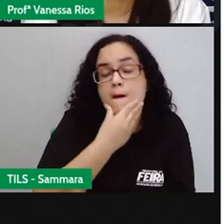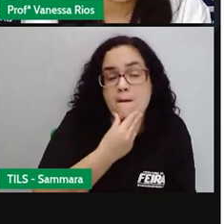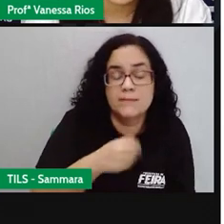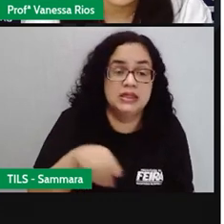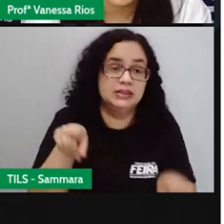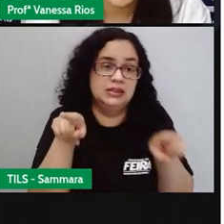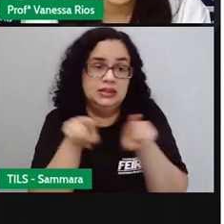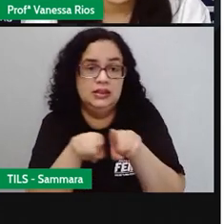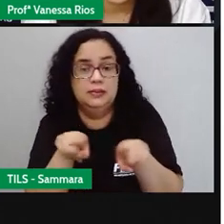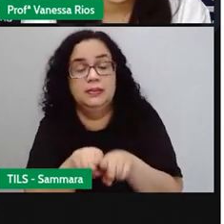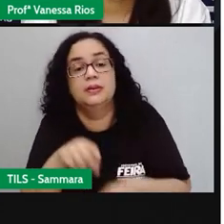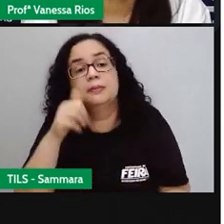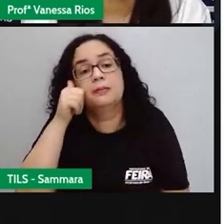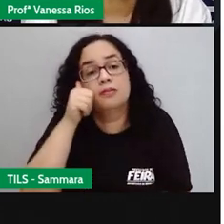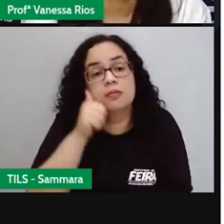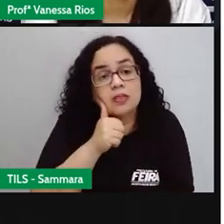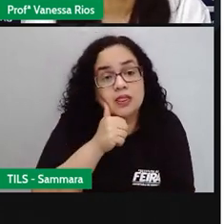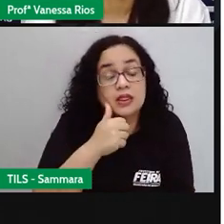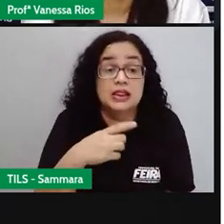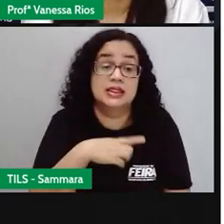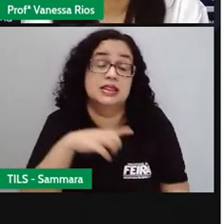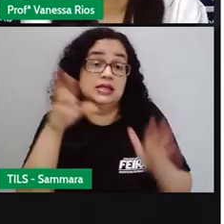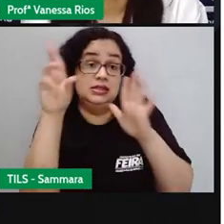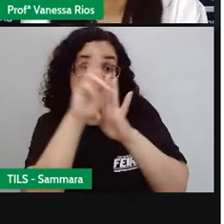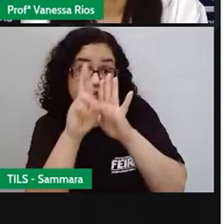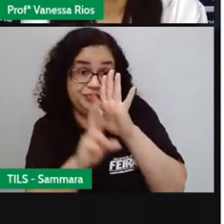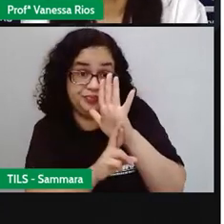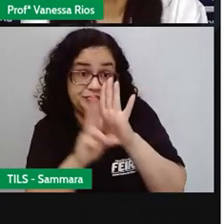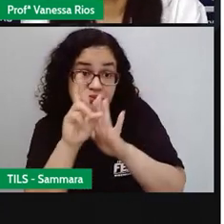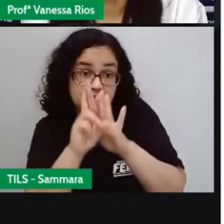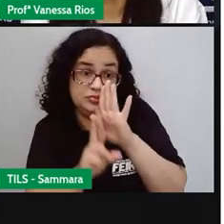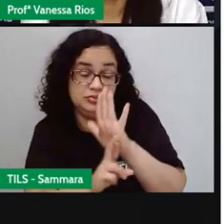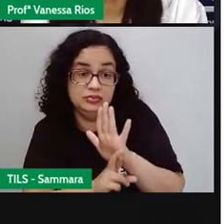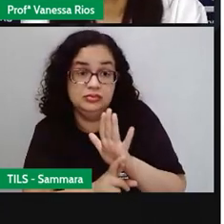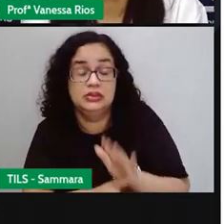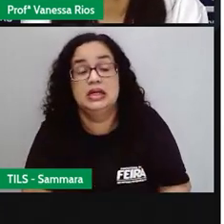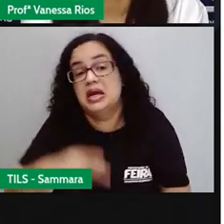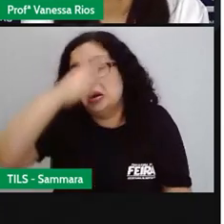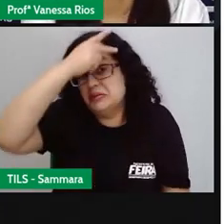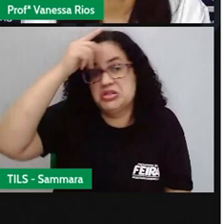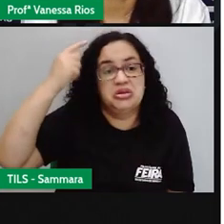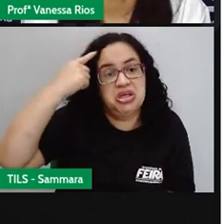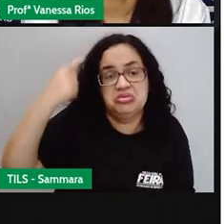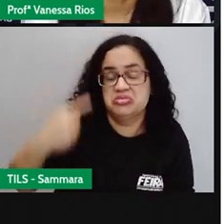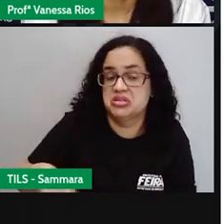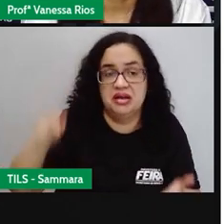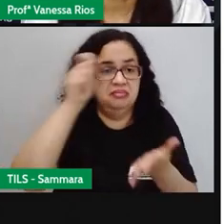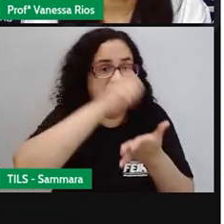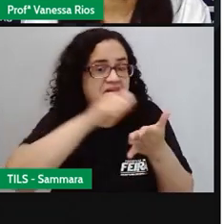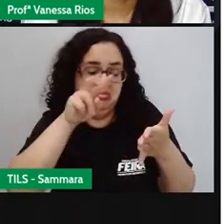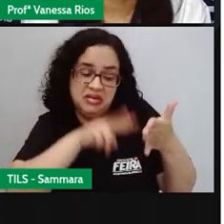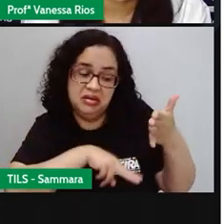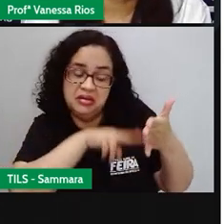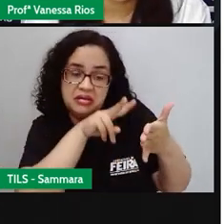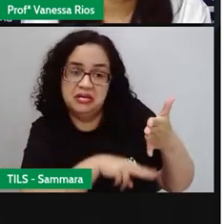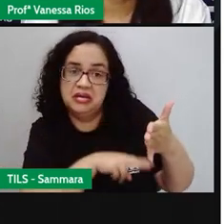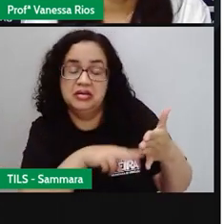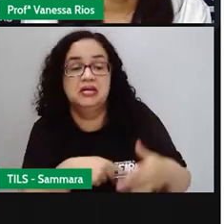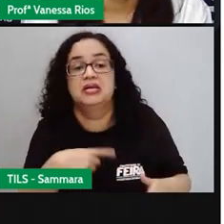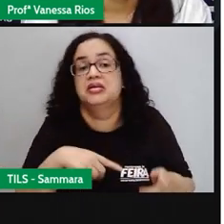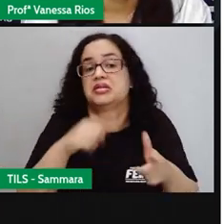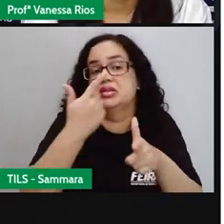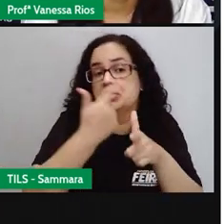e mulheres, né? Aí existem regras aí, relacionadas a quem é analfabeto, ou quem tem algum determinado